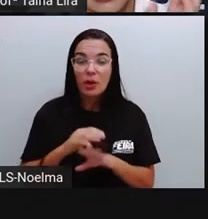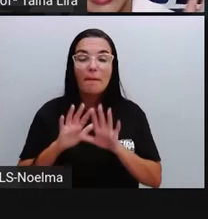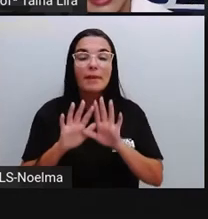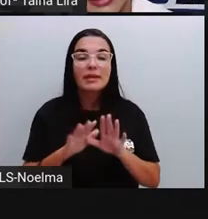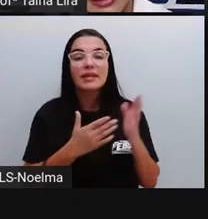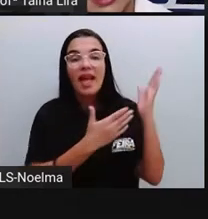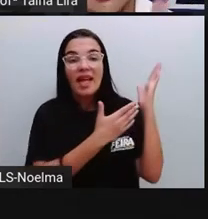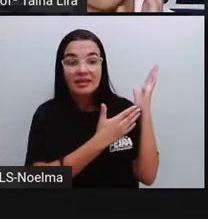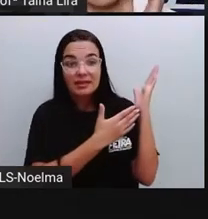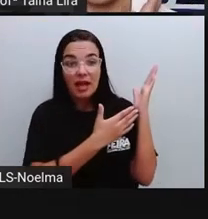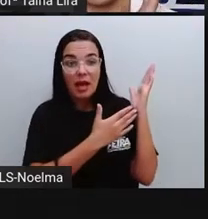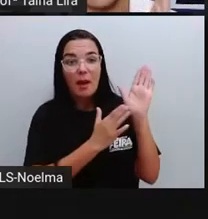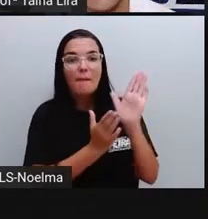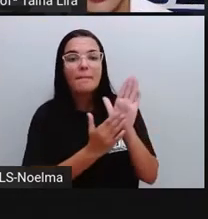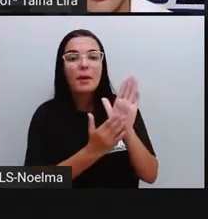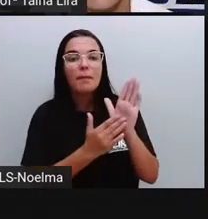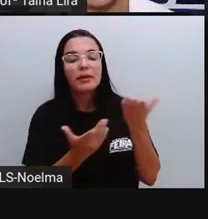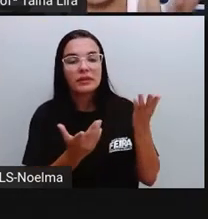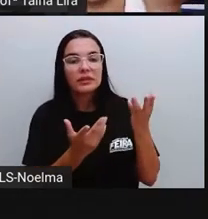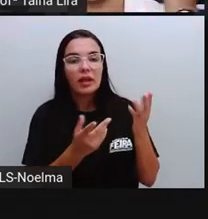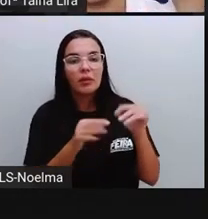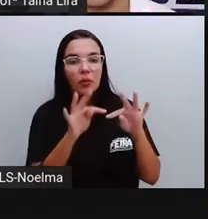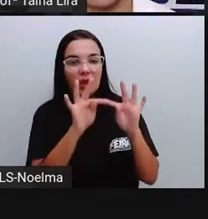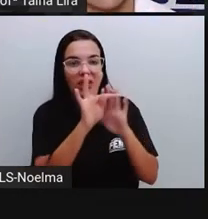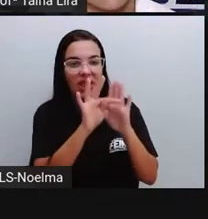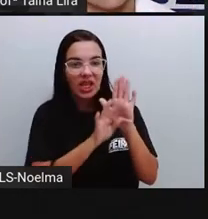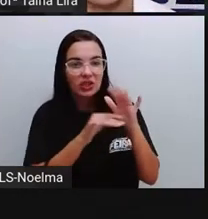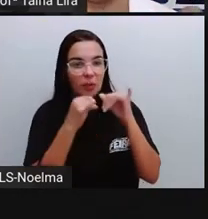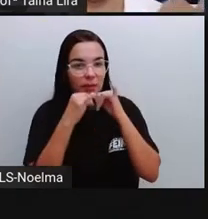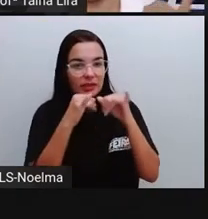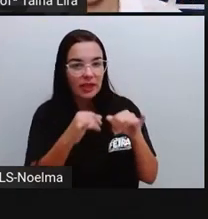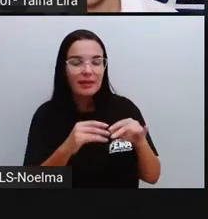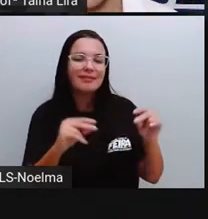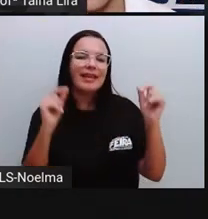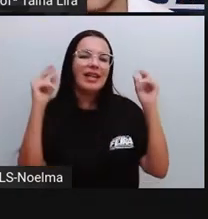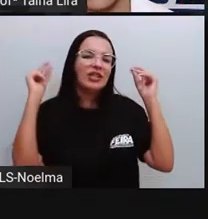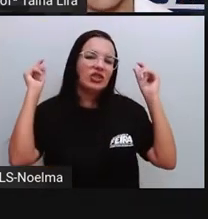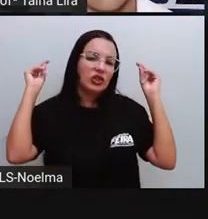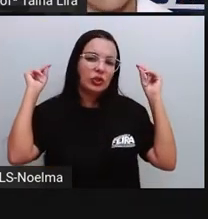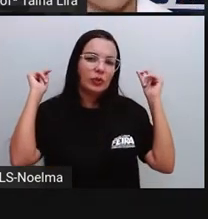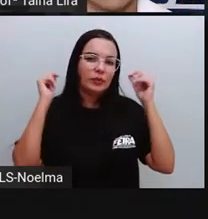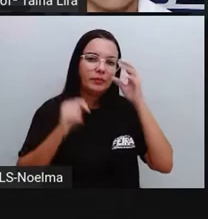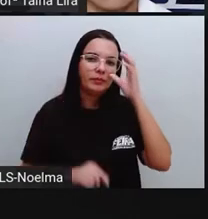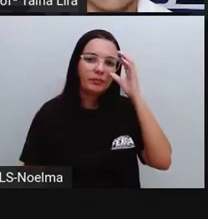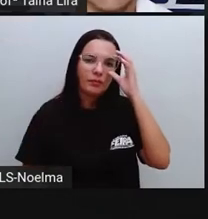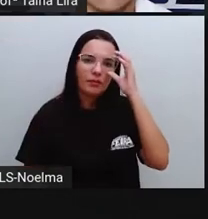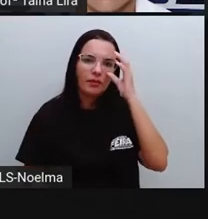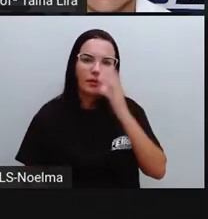campanha aqui, esse texto publicitário aqui, não é um texto recente, tá?